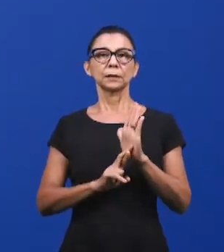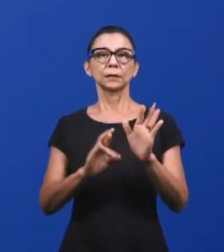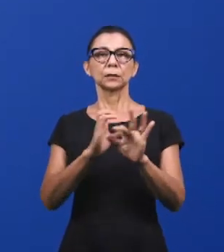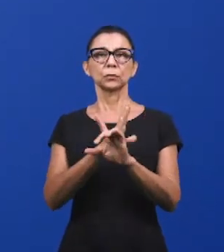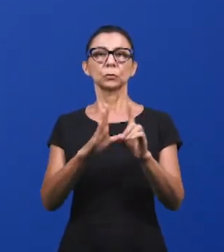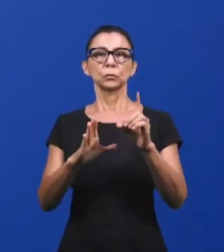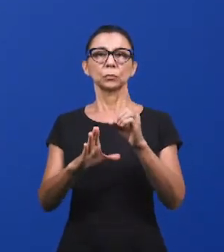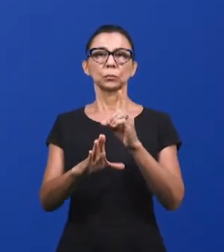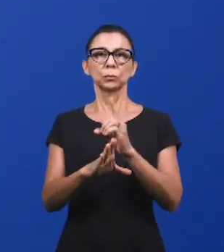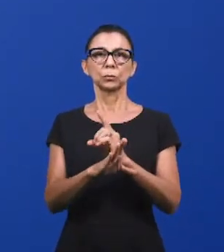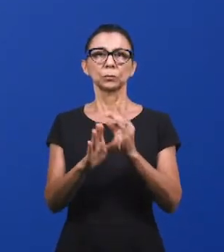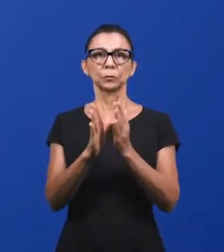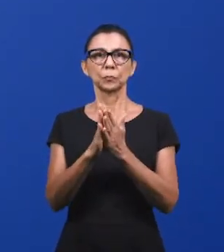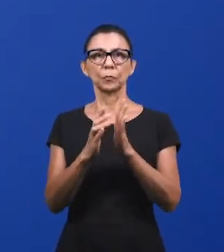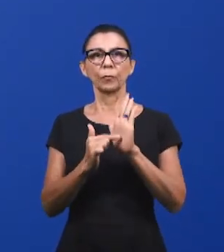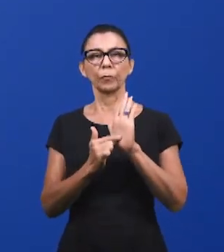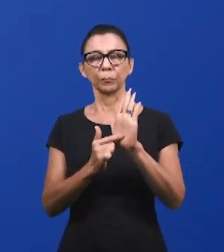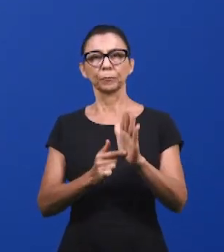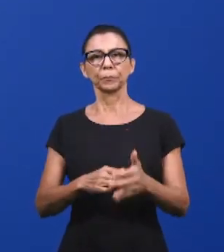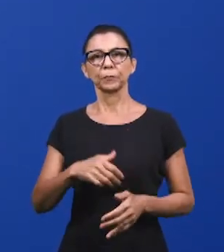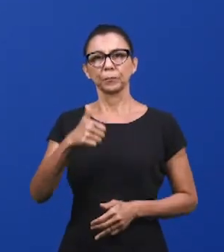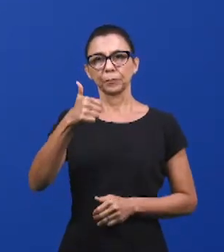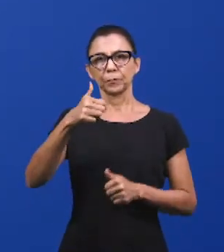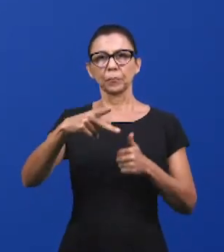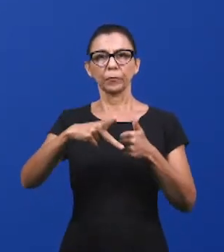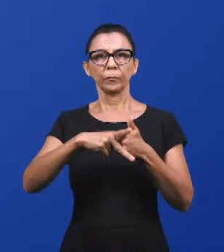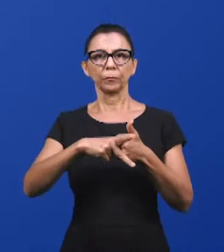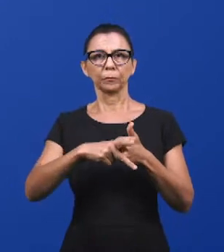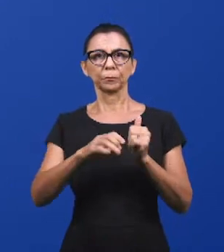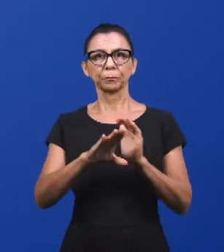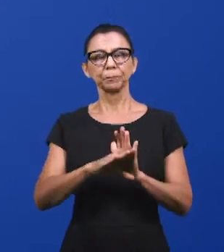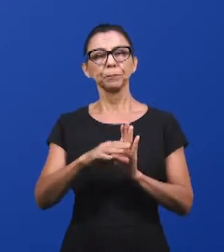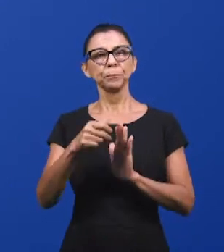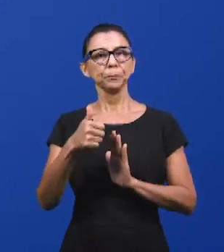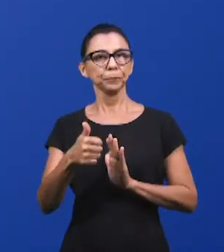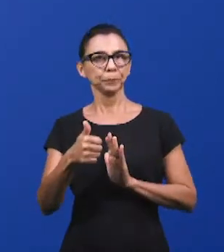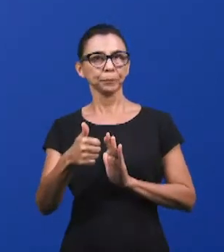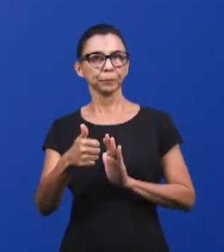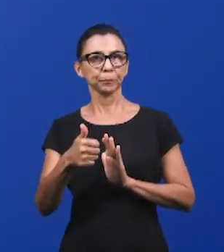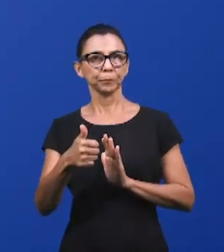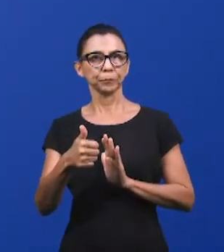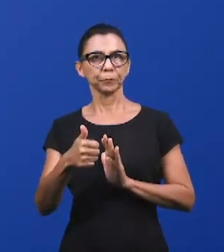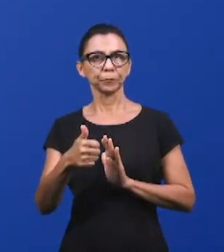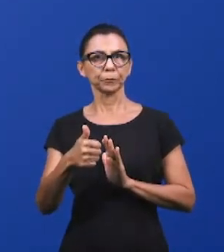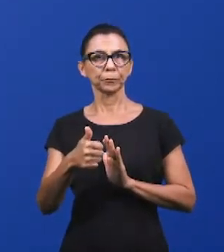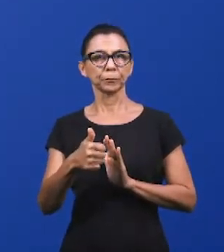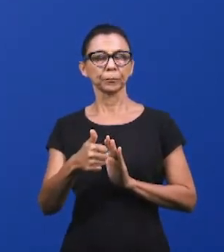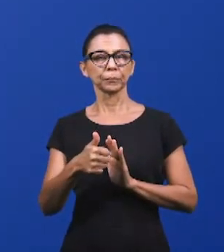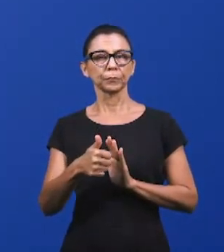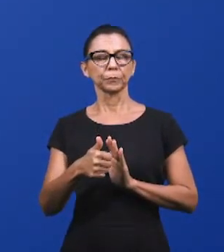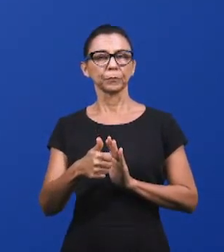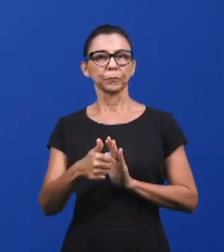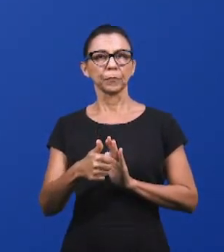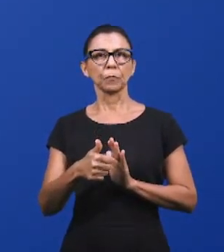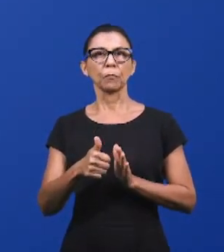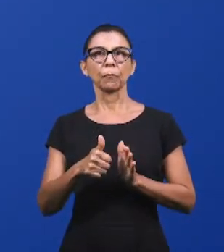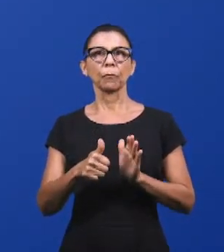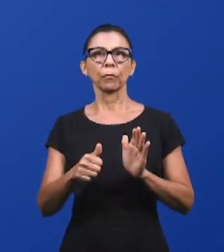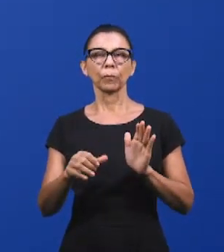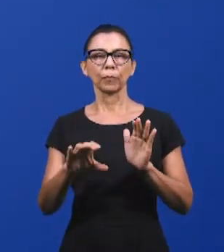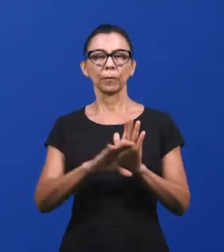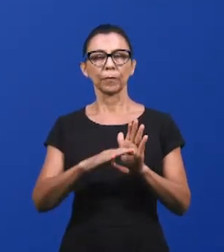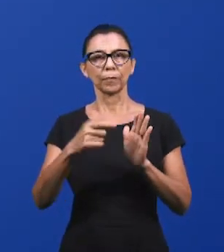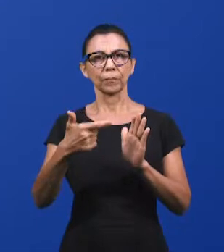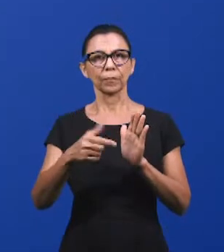nos fala, então, em 1 Pedro 1, 1 Pedro 2, 9. Mas voa sois a